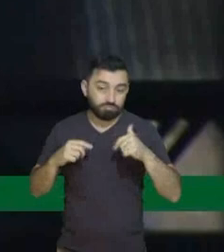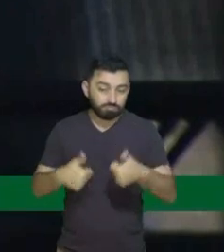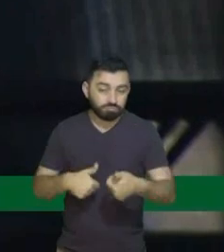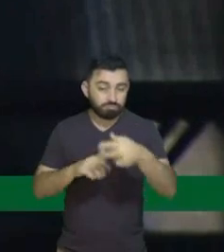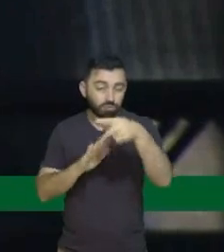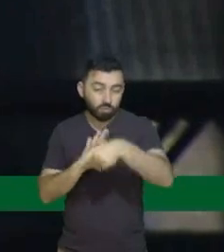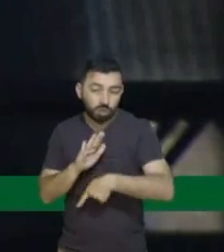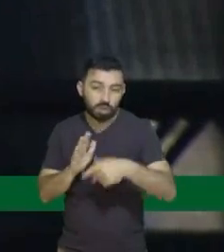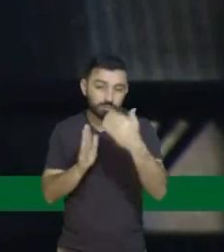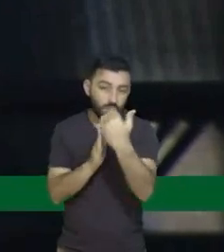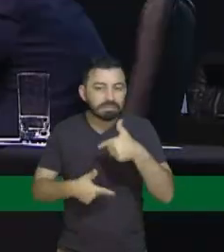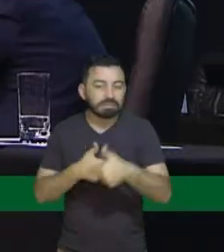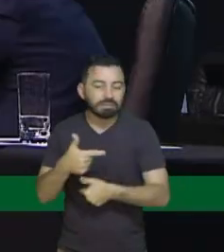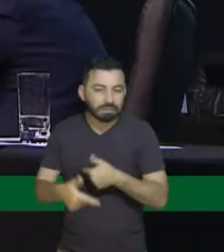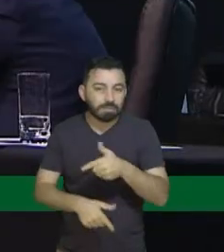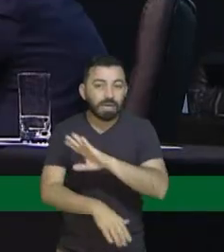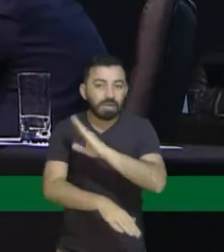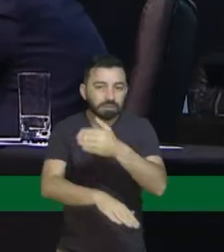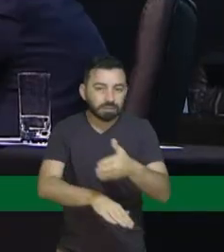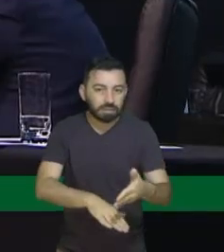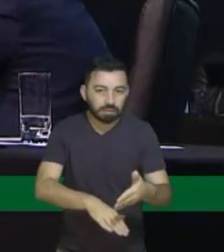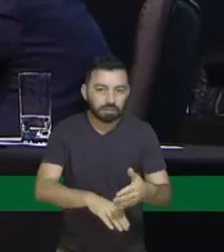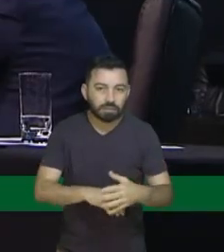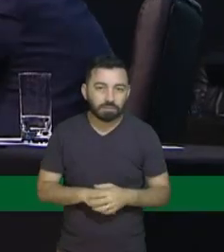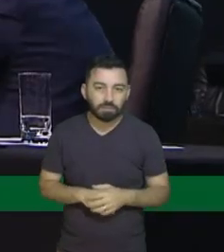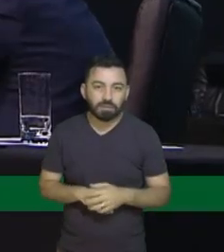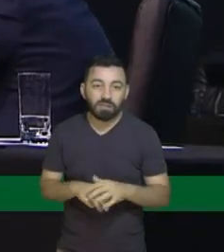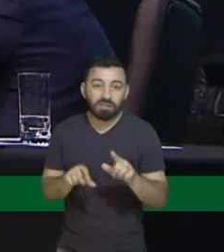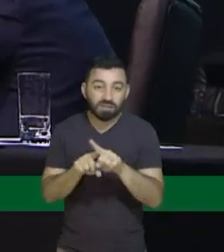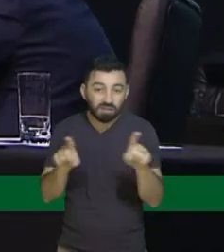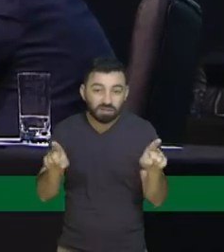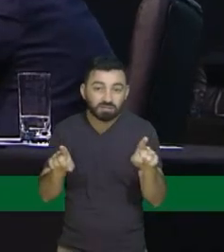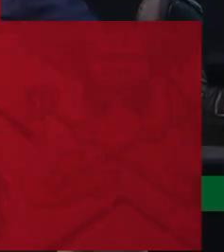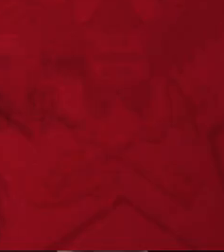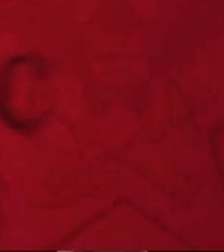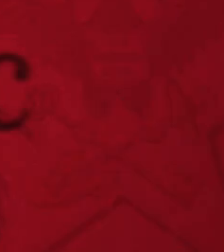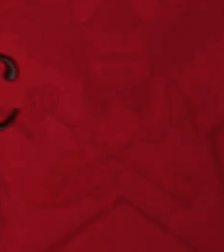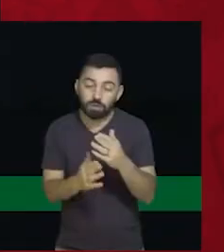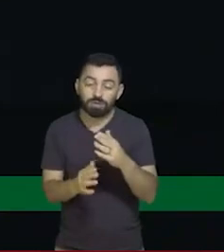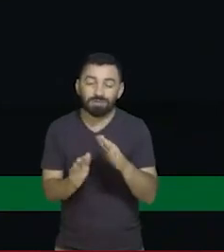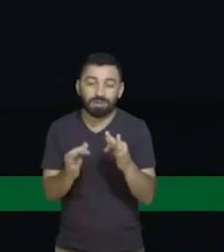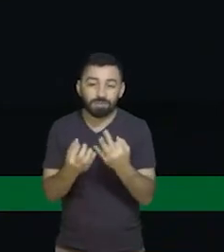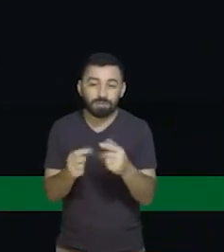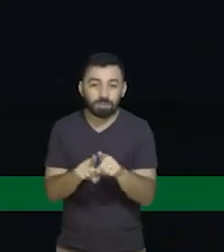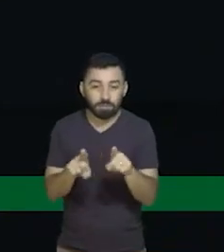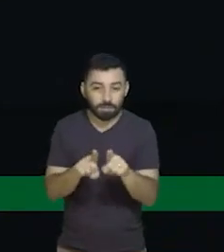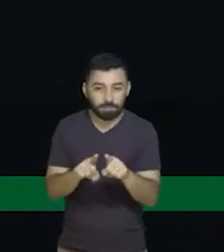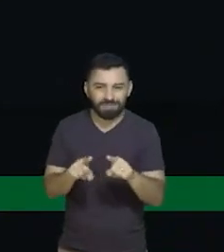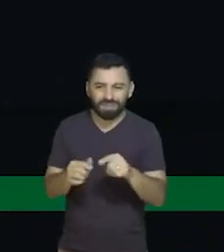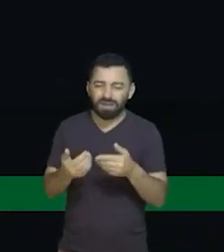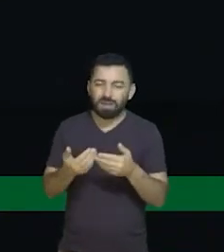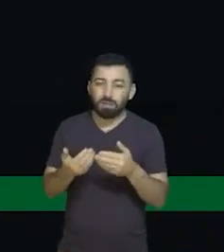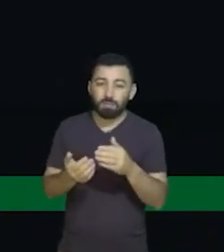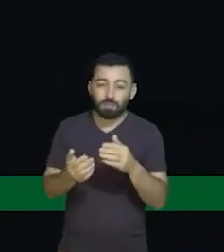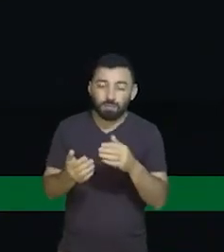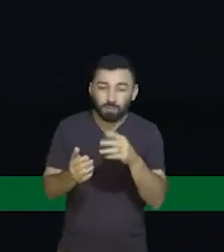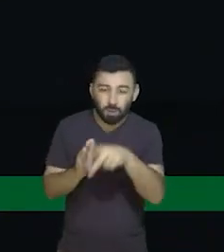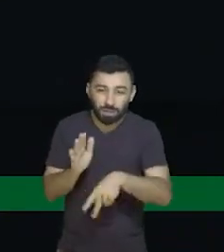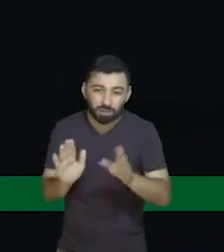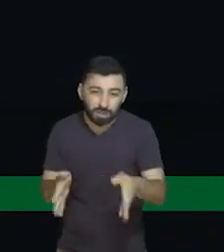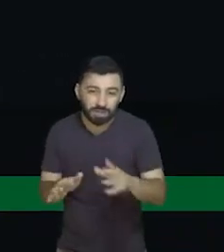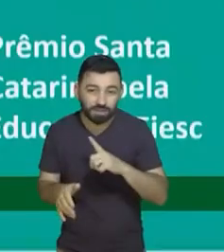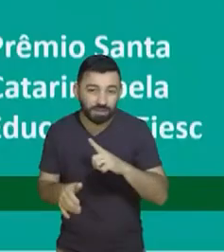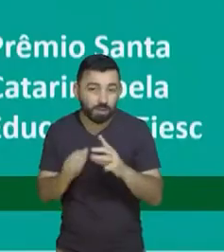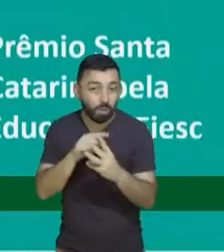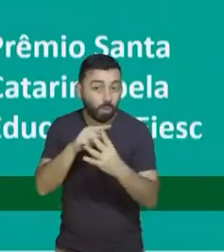transforma vidas através de projetos sociais, focados em esporte e cultura. Desses projetos, recebemos quatro prêmios de